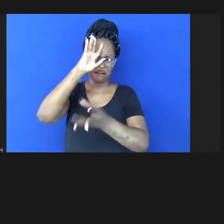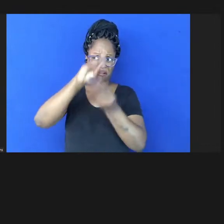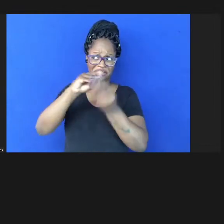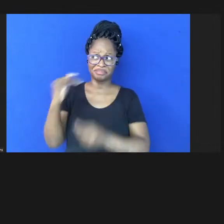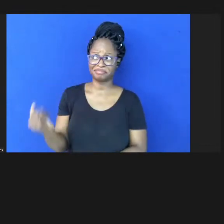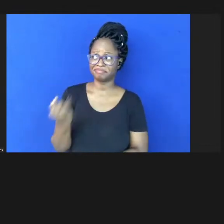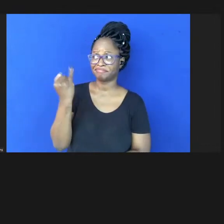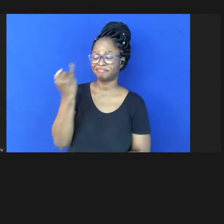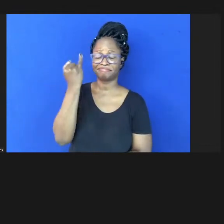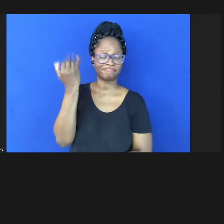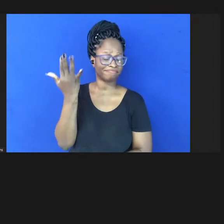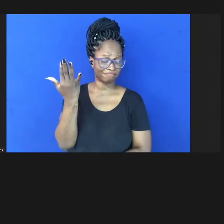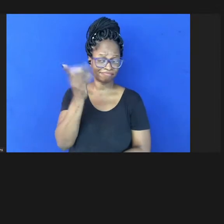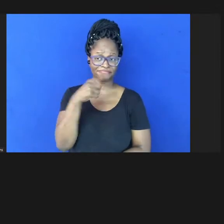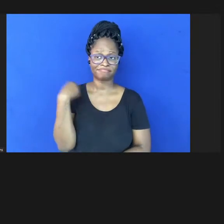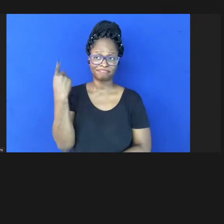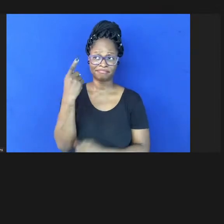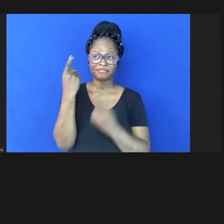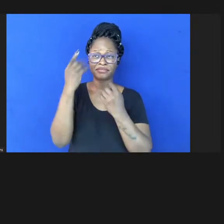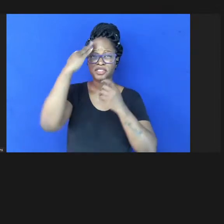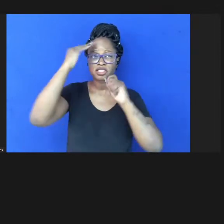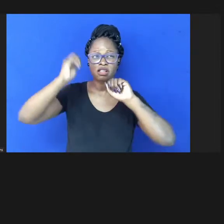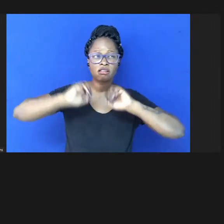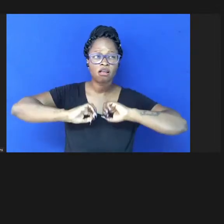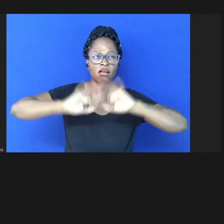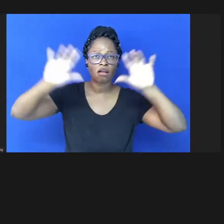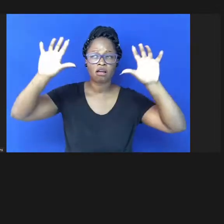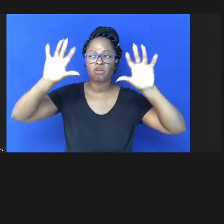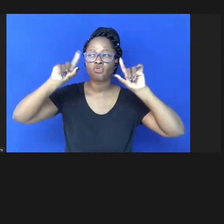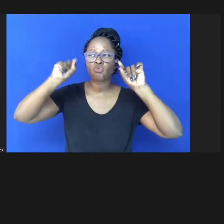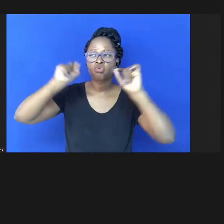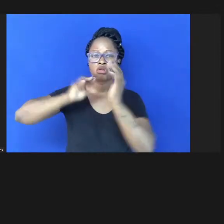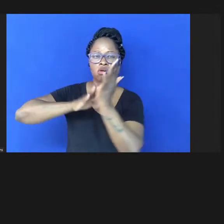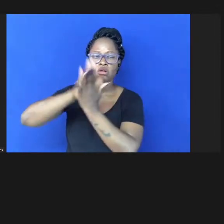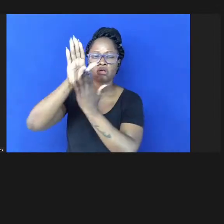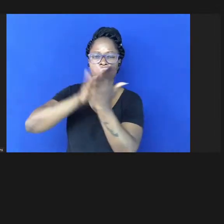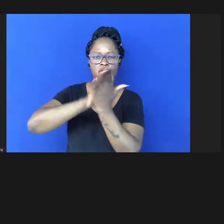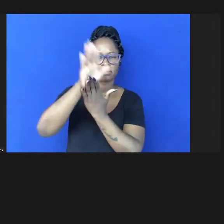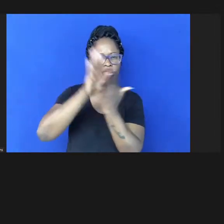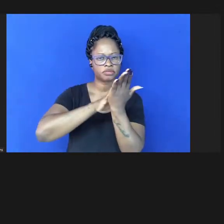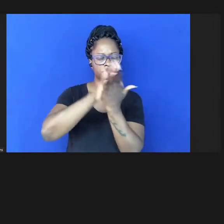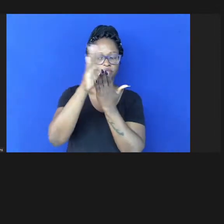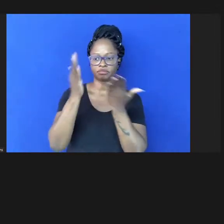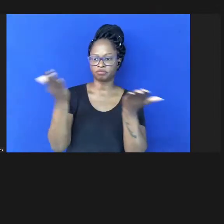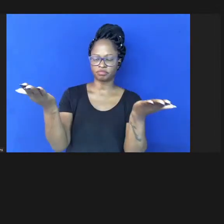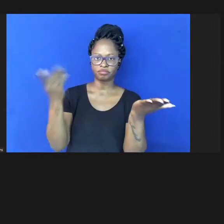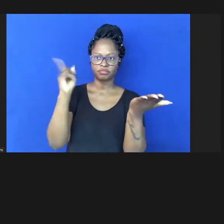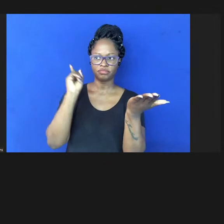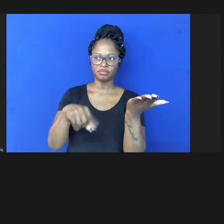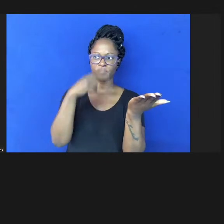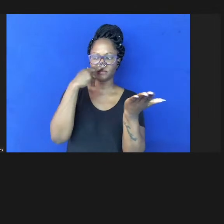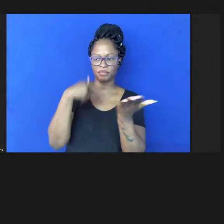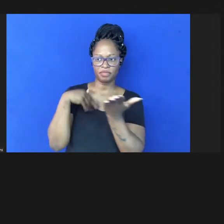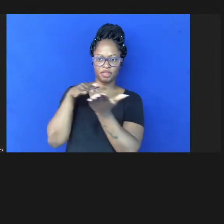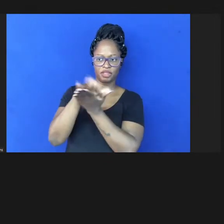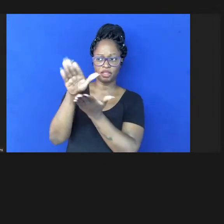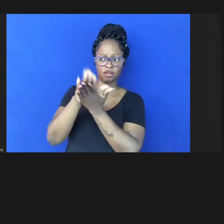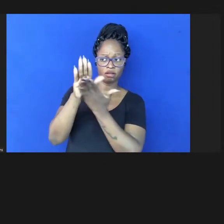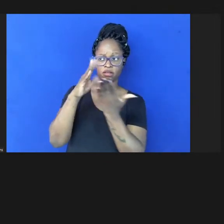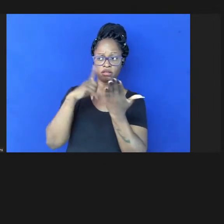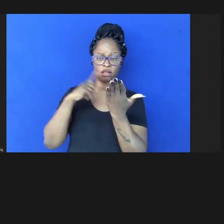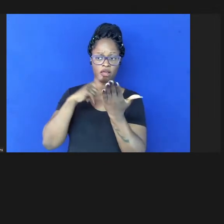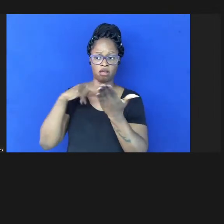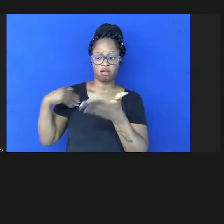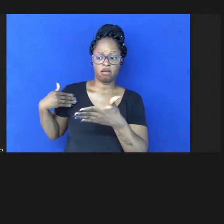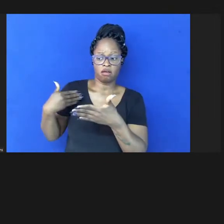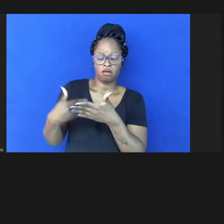termos muita clareza do que foi publicado qual o status da publicação em certo